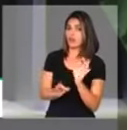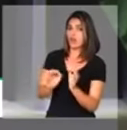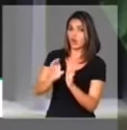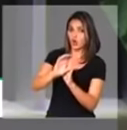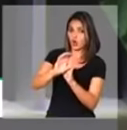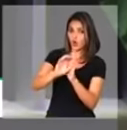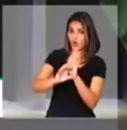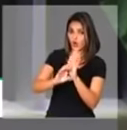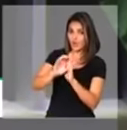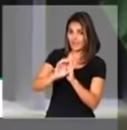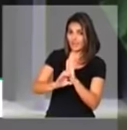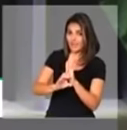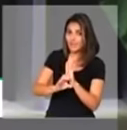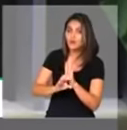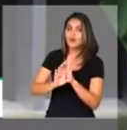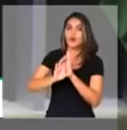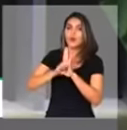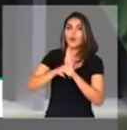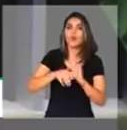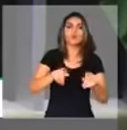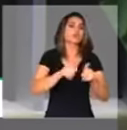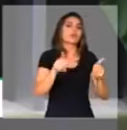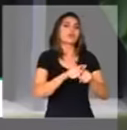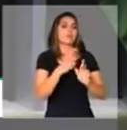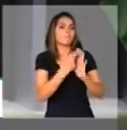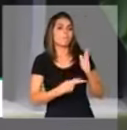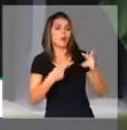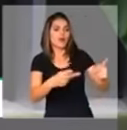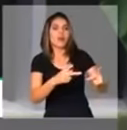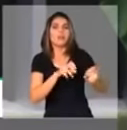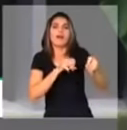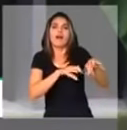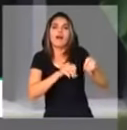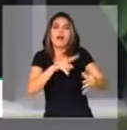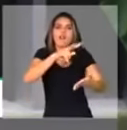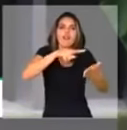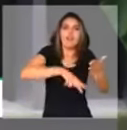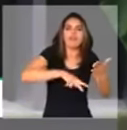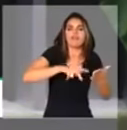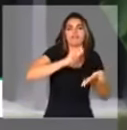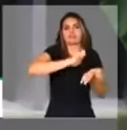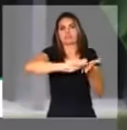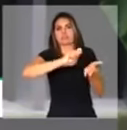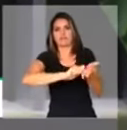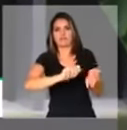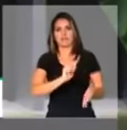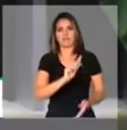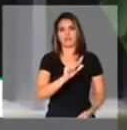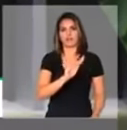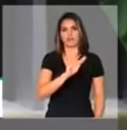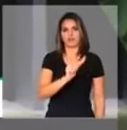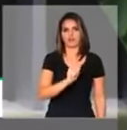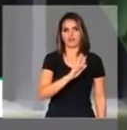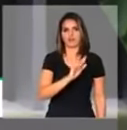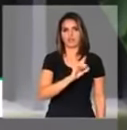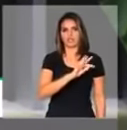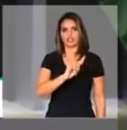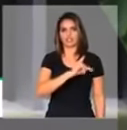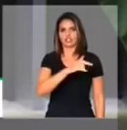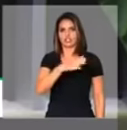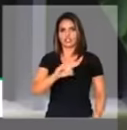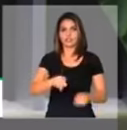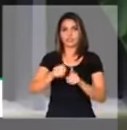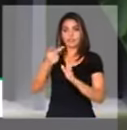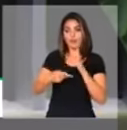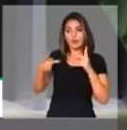currículos, de programas de alfabetização, de programas para adolescentes. As escolas começaram seu ano